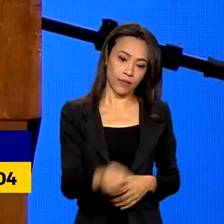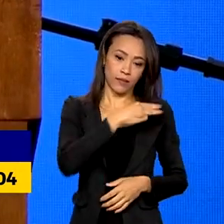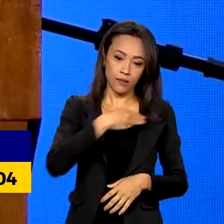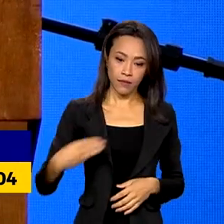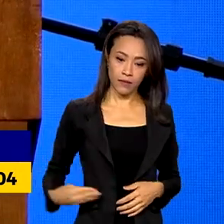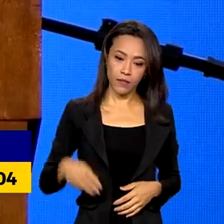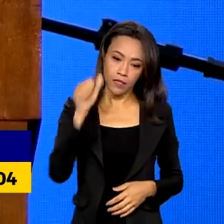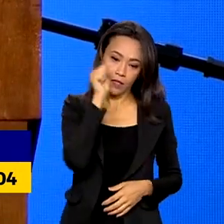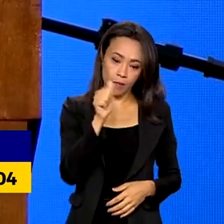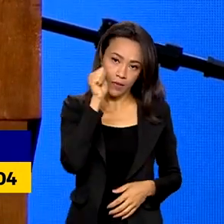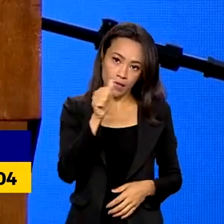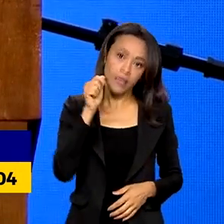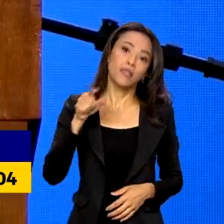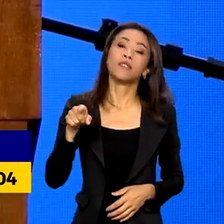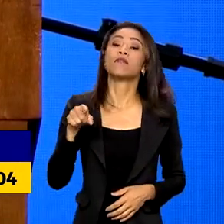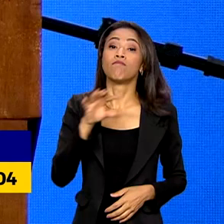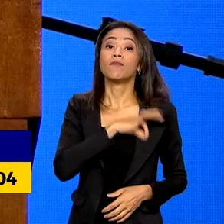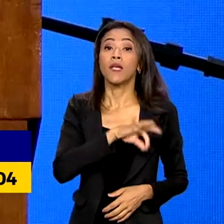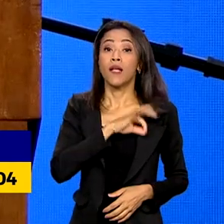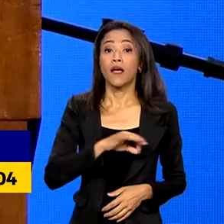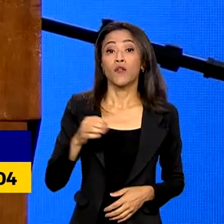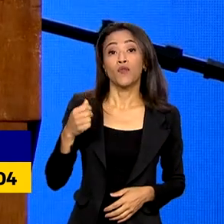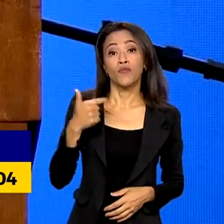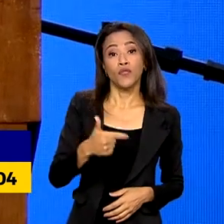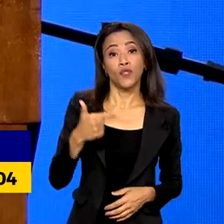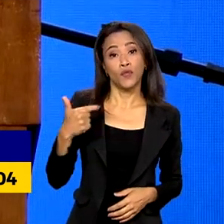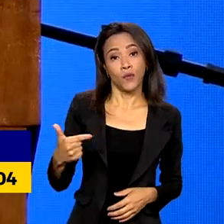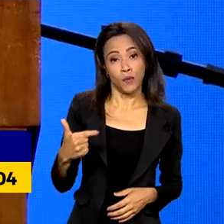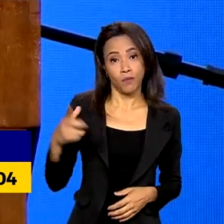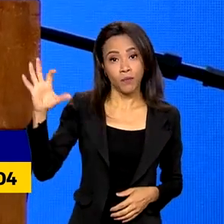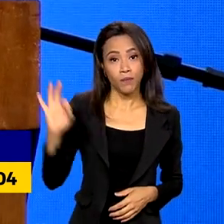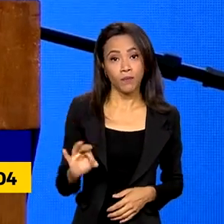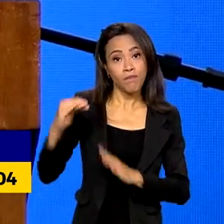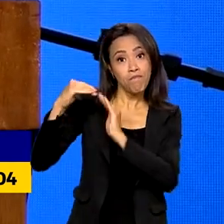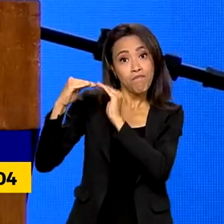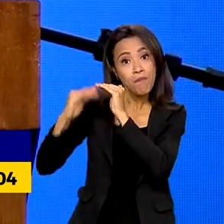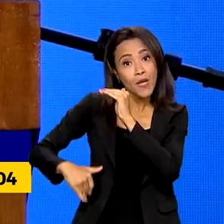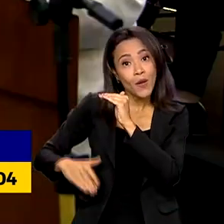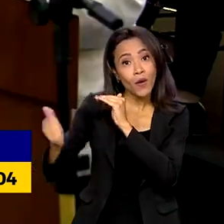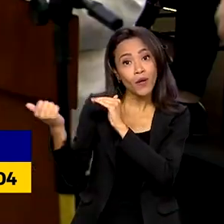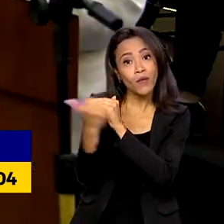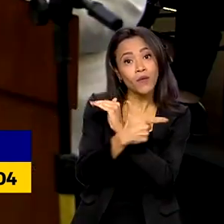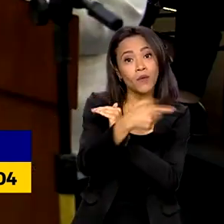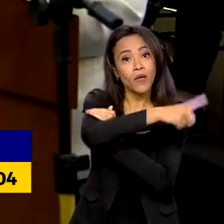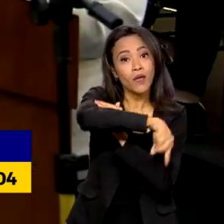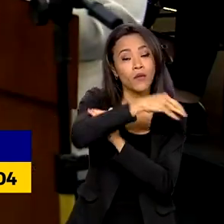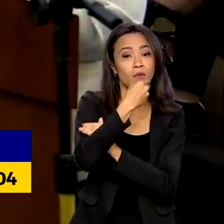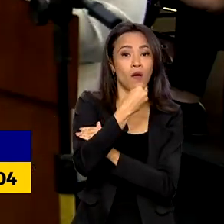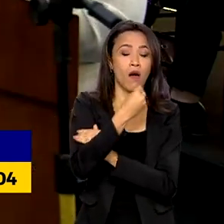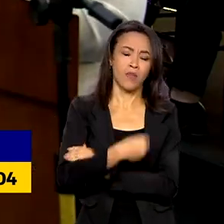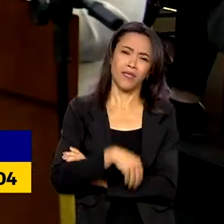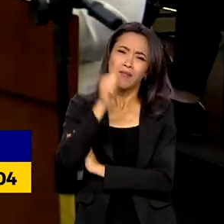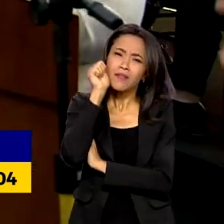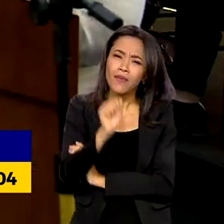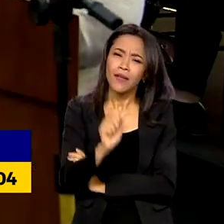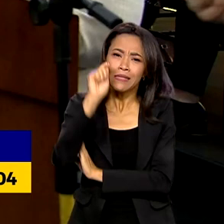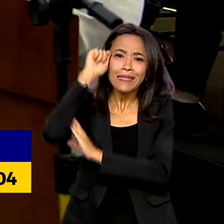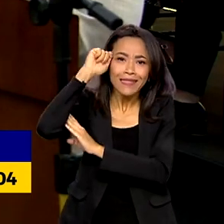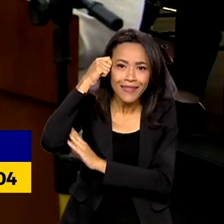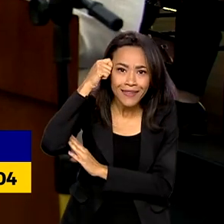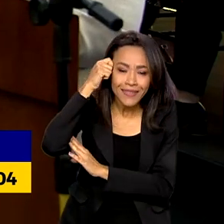elas ganham, em média, 22% a menos que os homens. E as mulheres negras